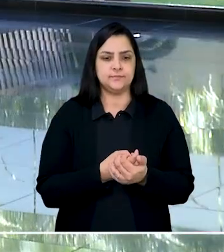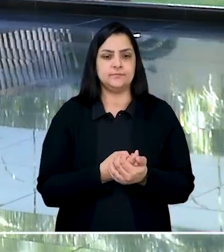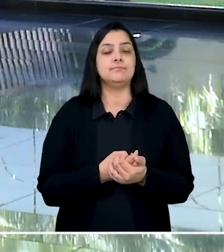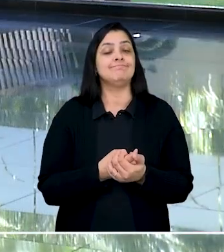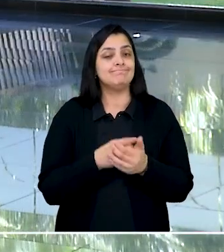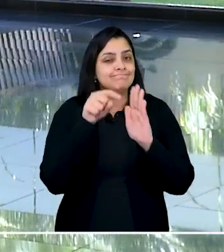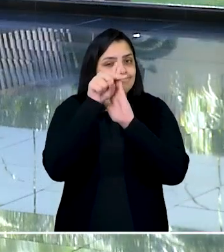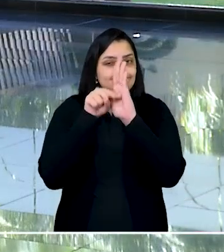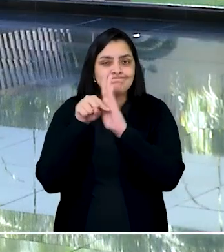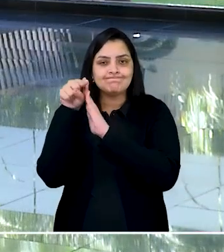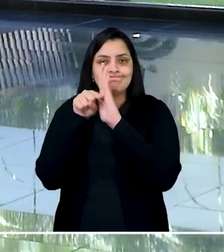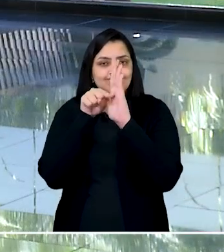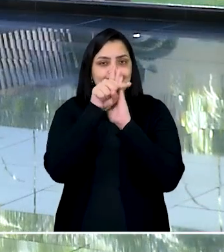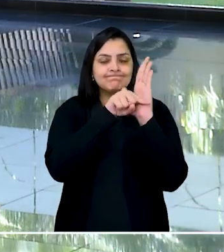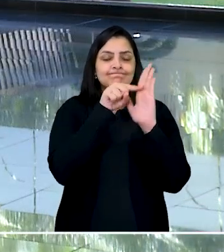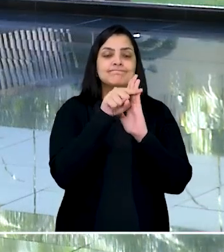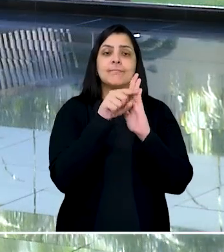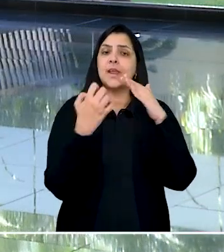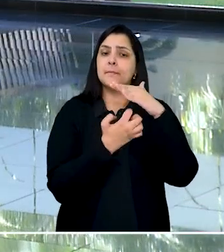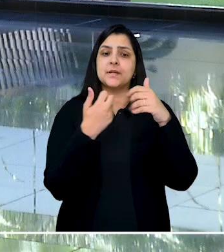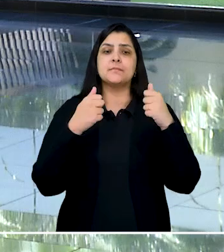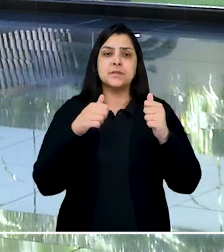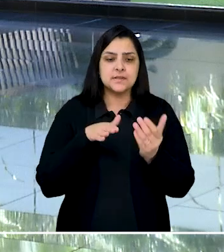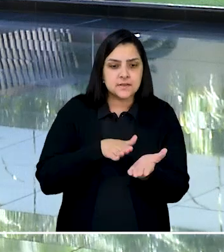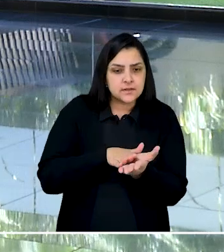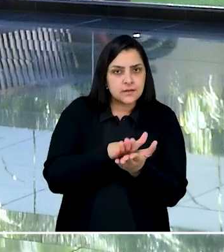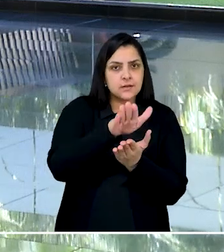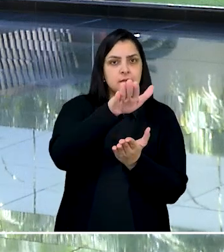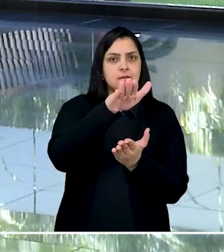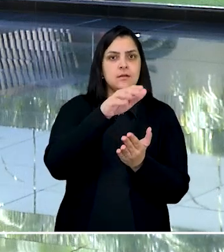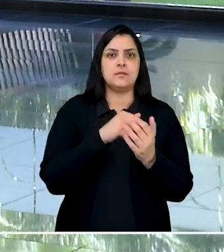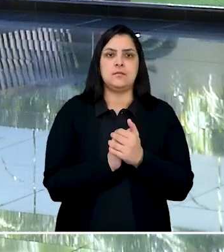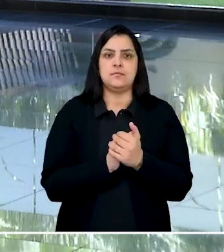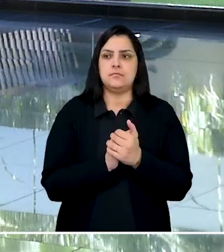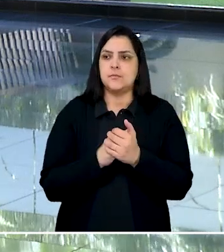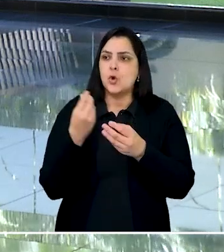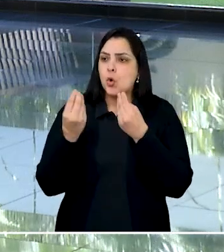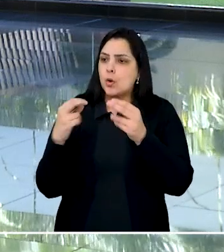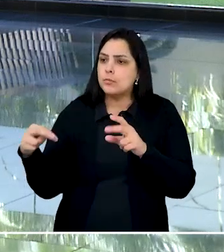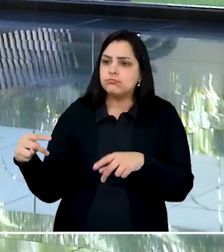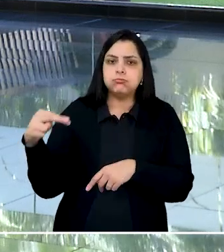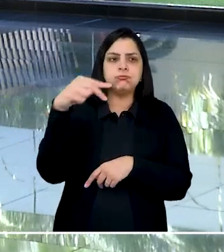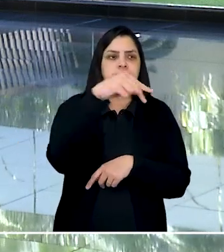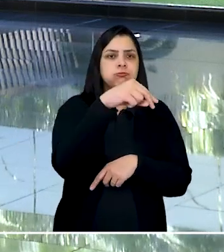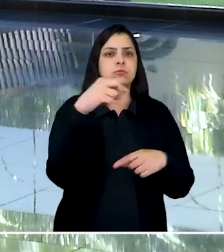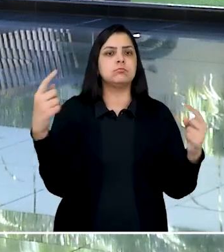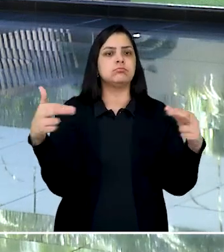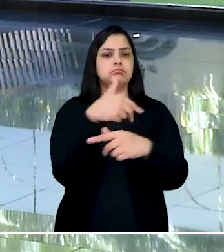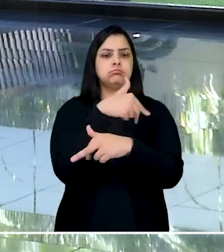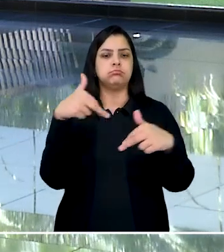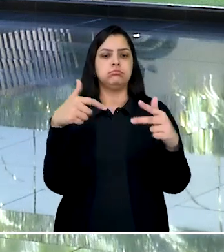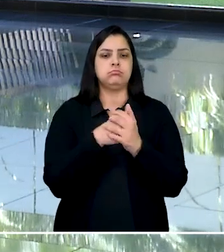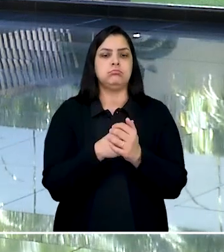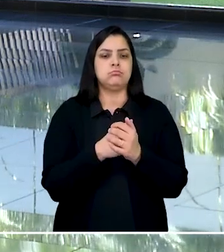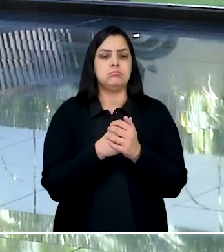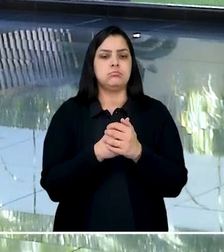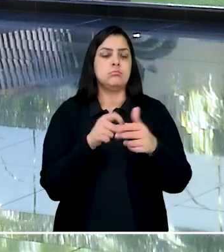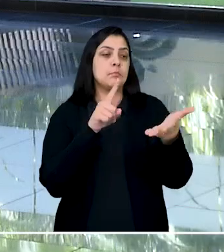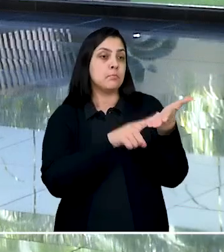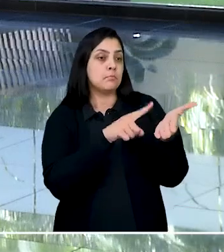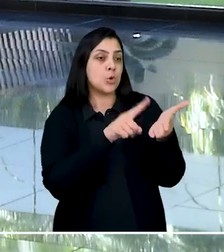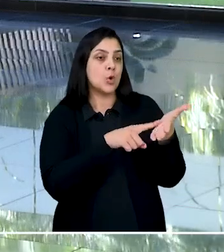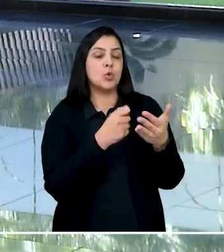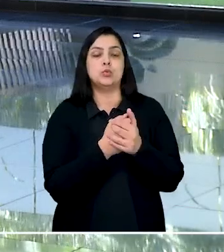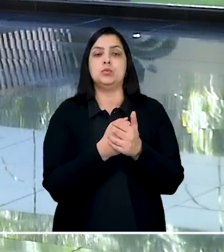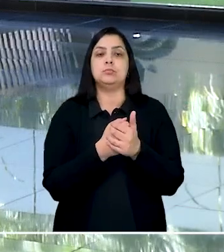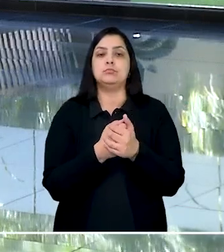acordo com a perícia, a empresa deveria instalar rampas ou plataformas elevatórias em espaços de uso comum, como relógios de pontos,